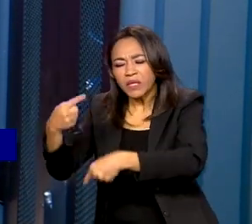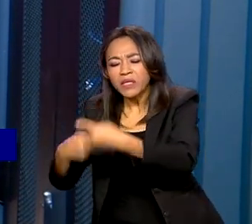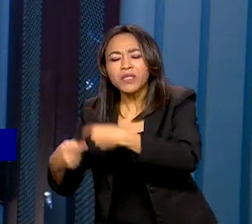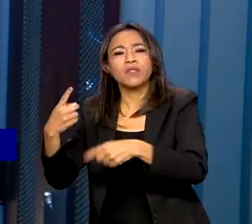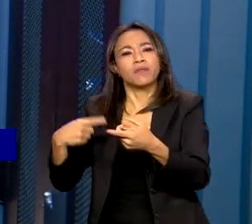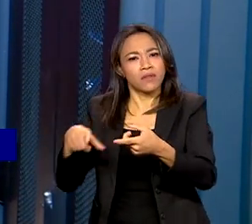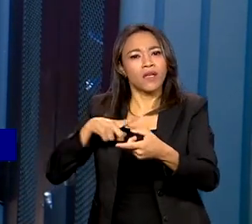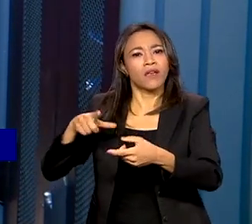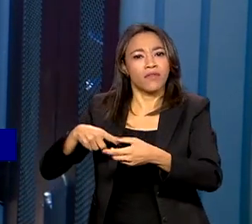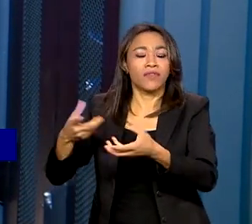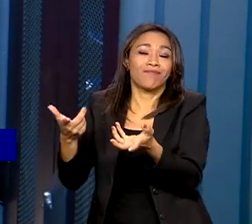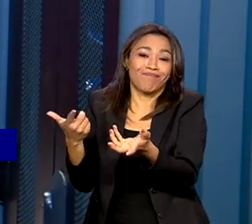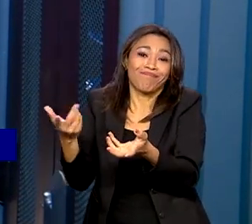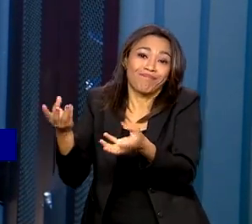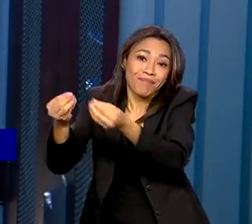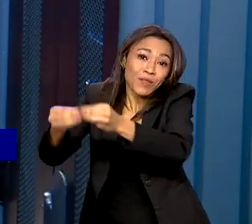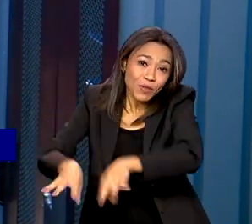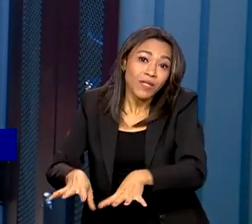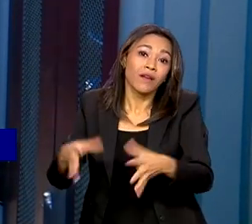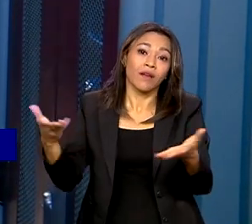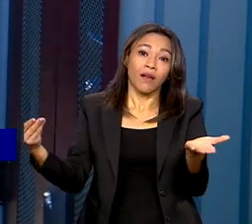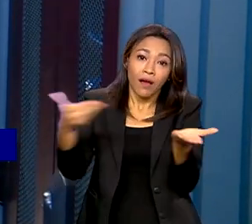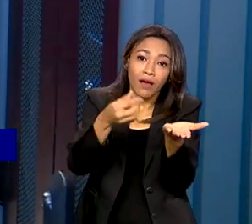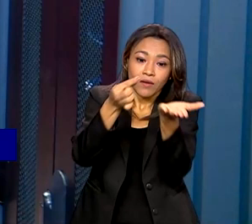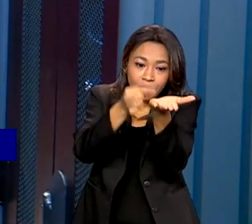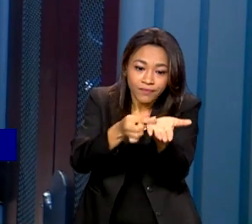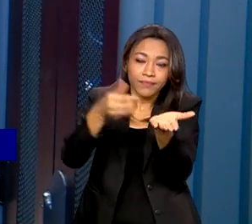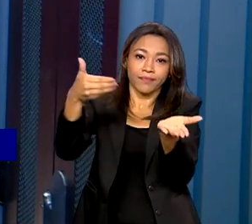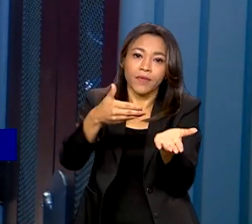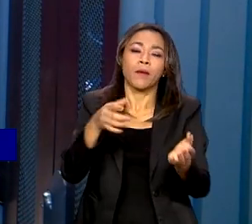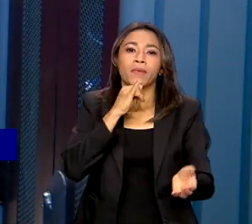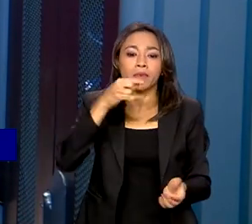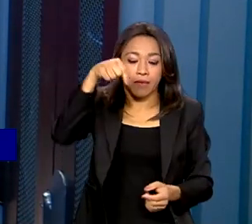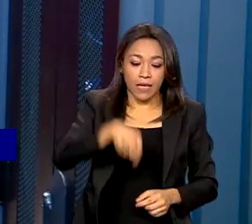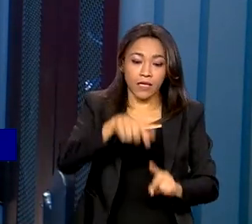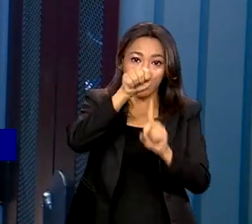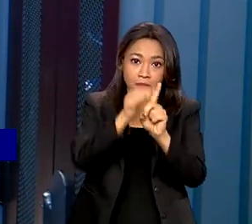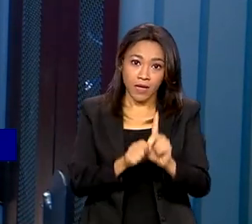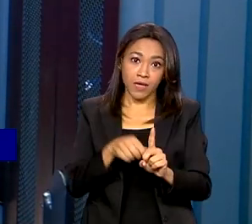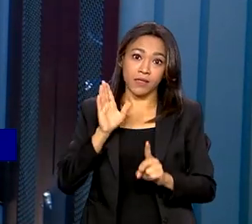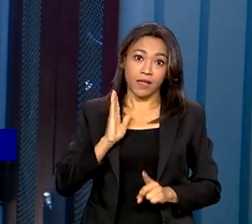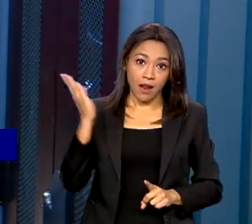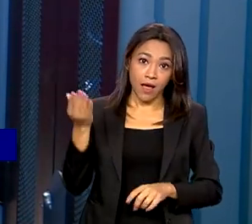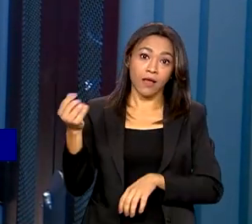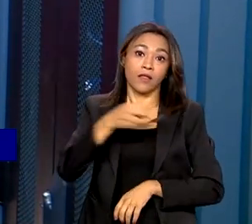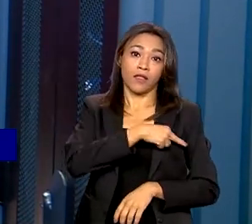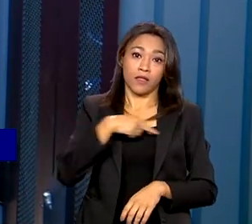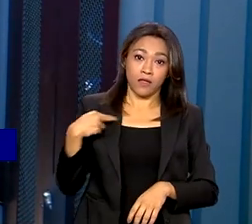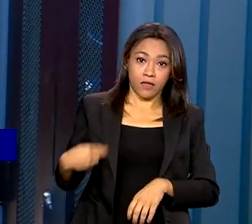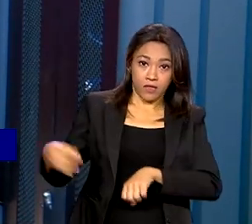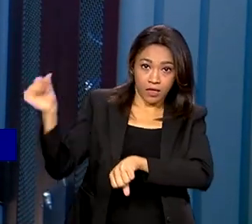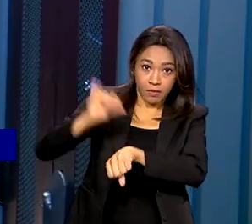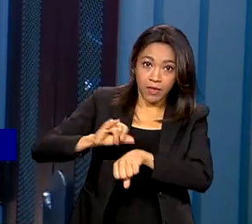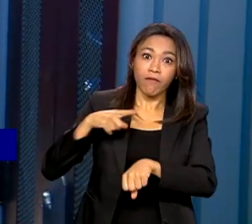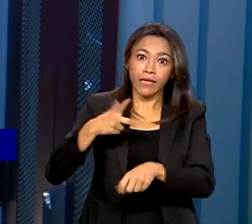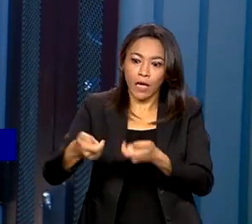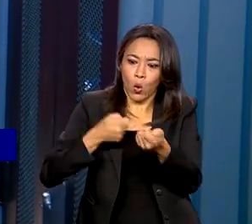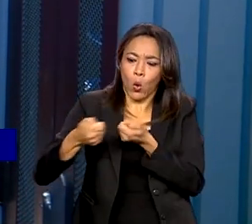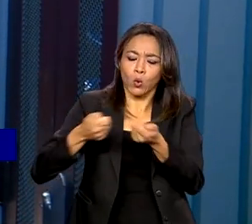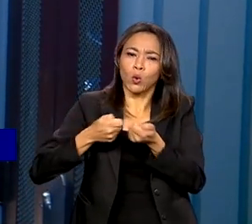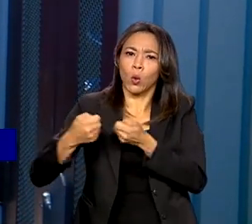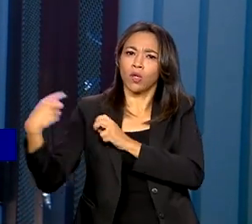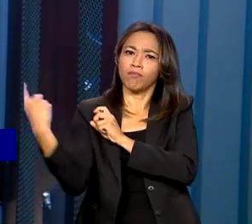disponibilidade desses componentes. No início deste mês, por exemplo, Pequim anunciou que vai impor controles de